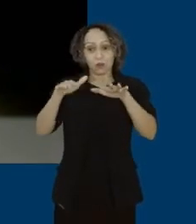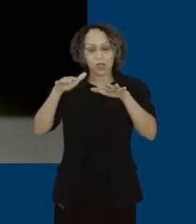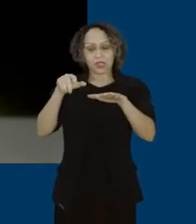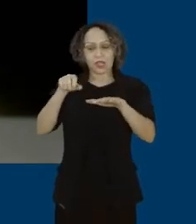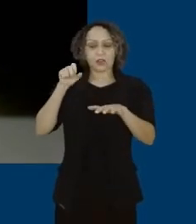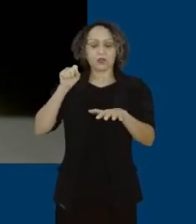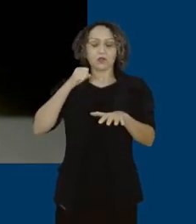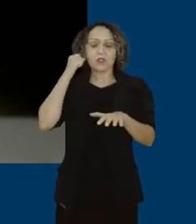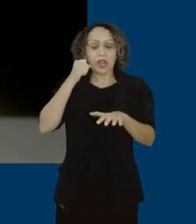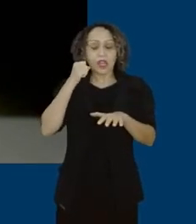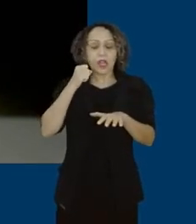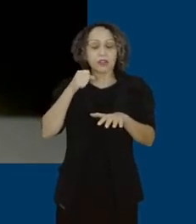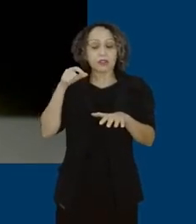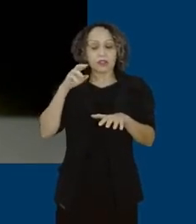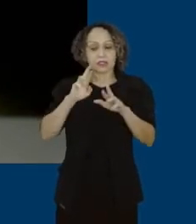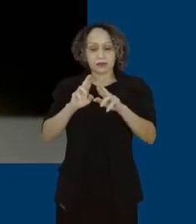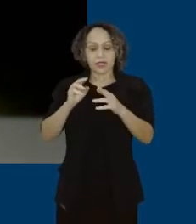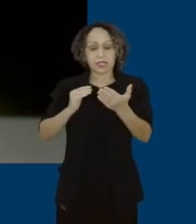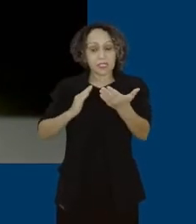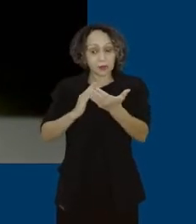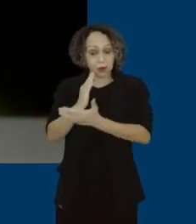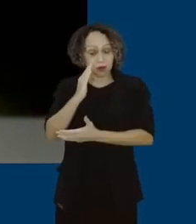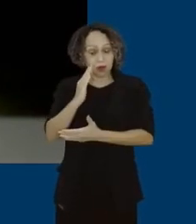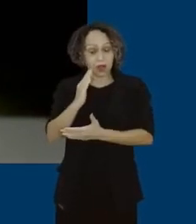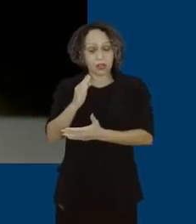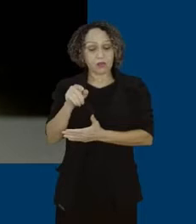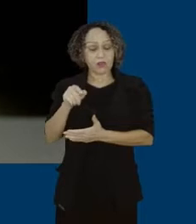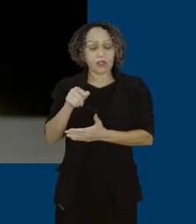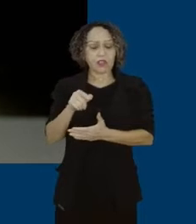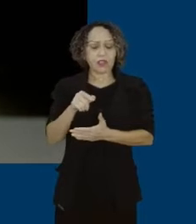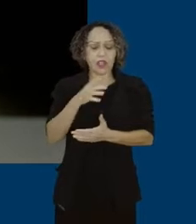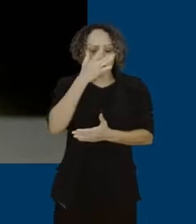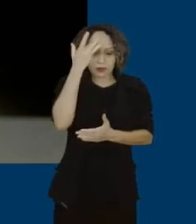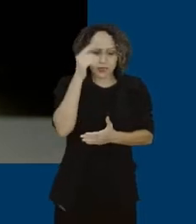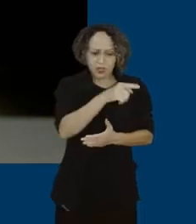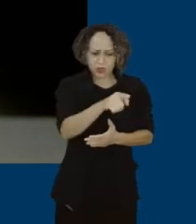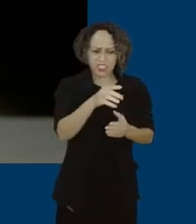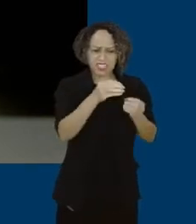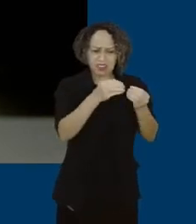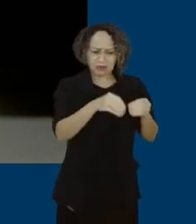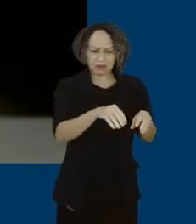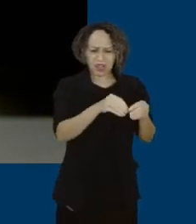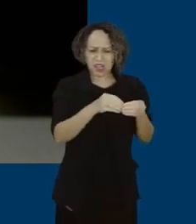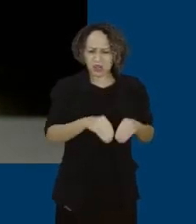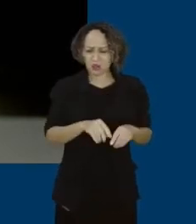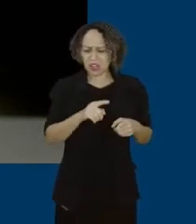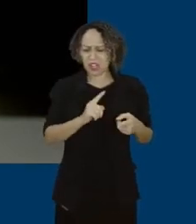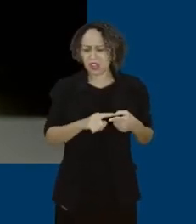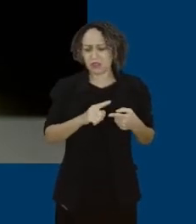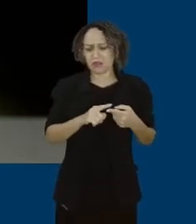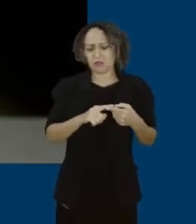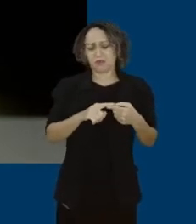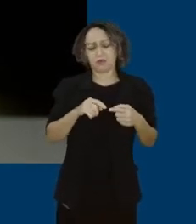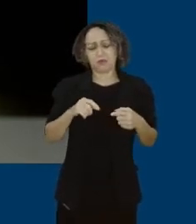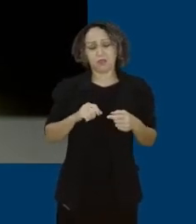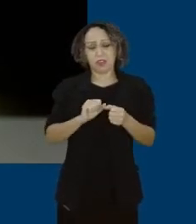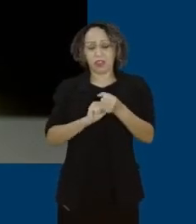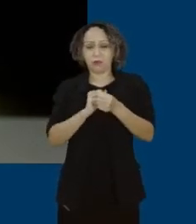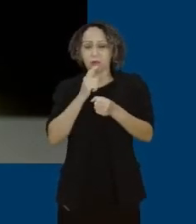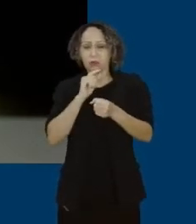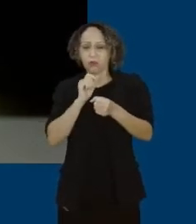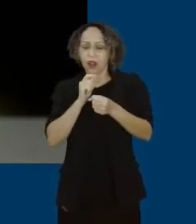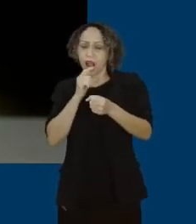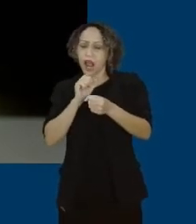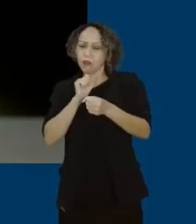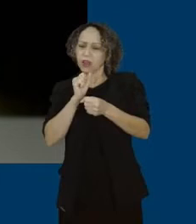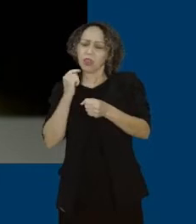e que essa política nacional dos atingidos de barragem de proteção a eles possa finalmente ser aprovada para fazer jus a